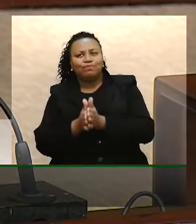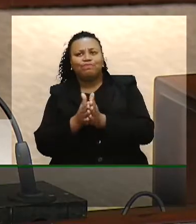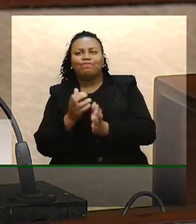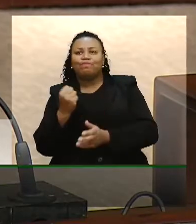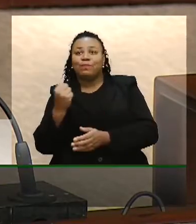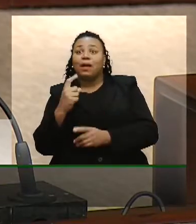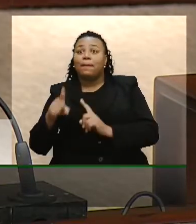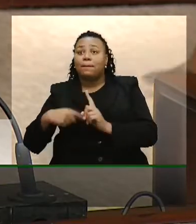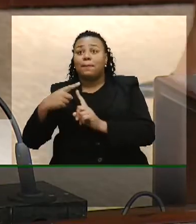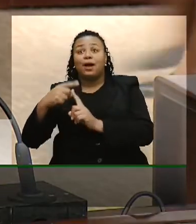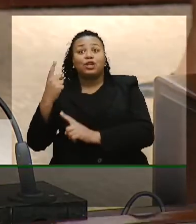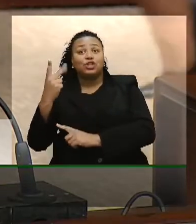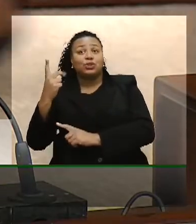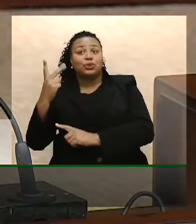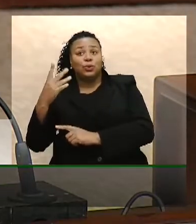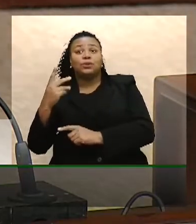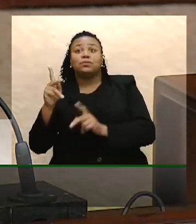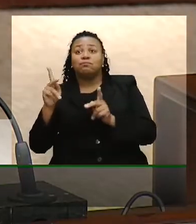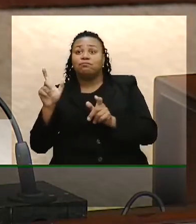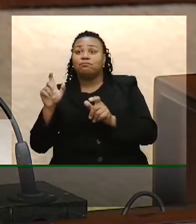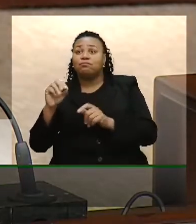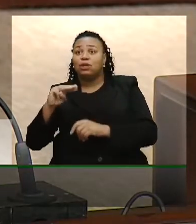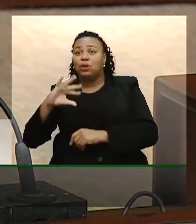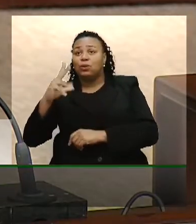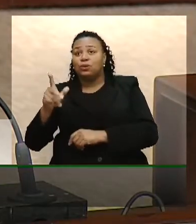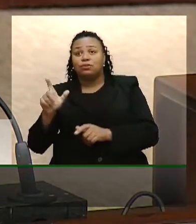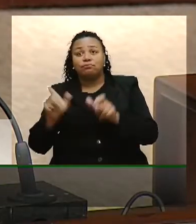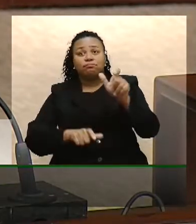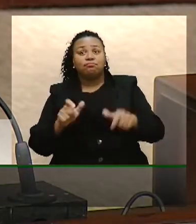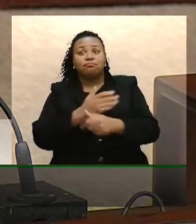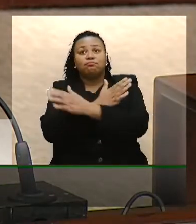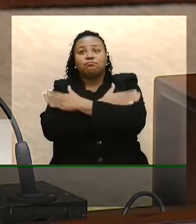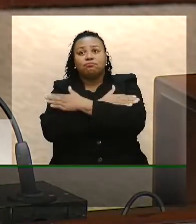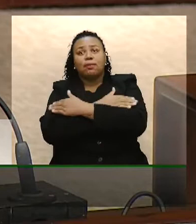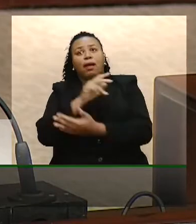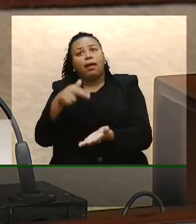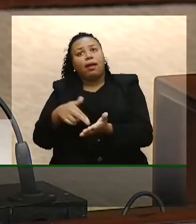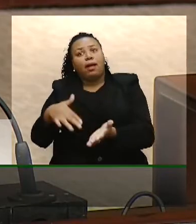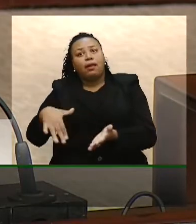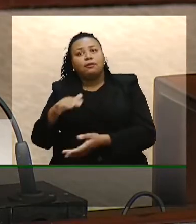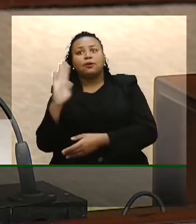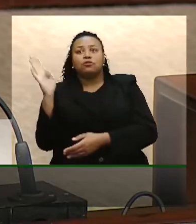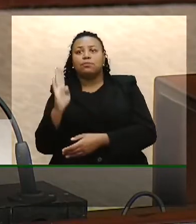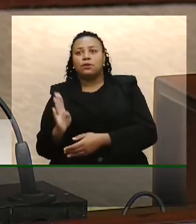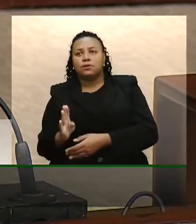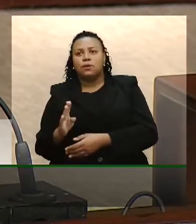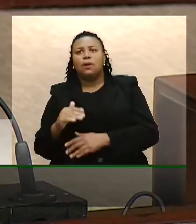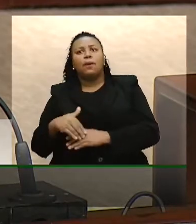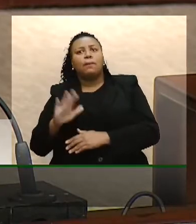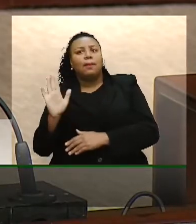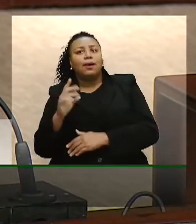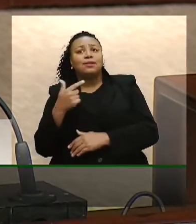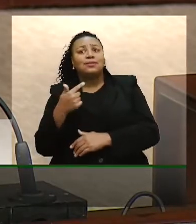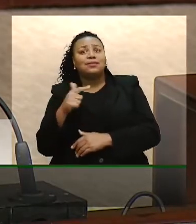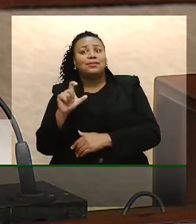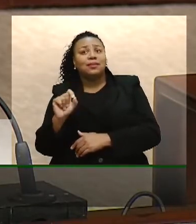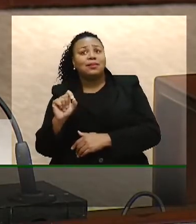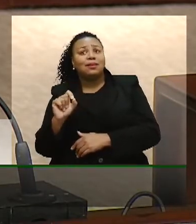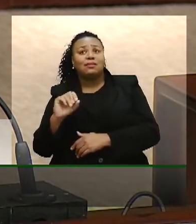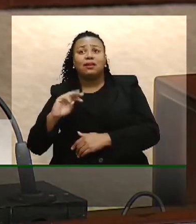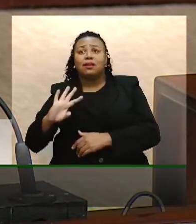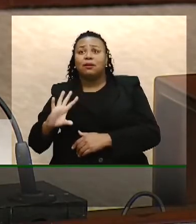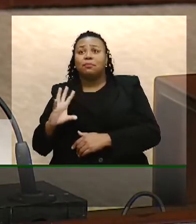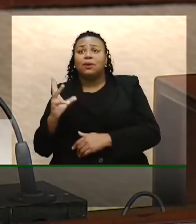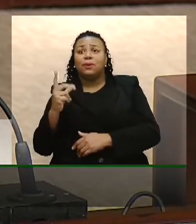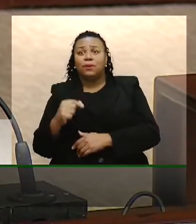mais 12 milhões de desempregados. Esta é a realidade brasileira. Mais de 70 milhões de